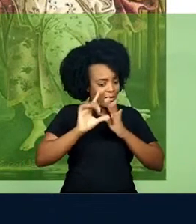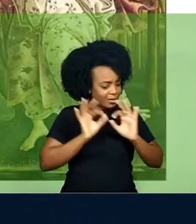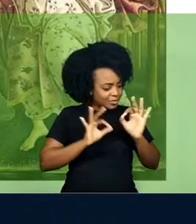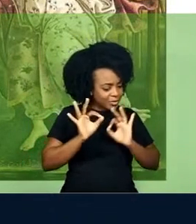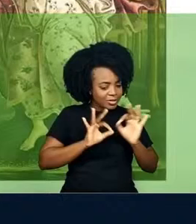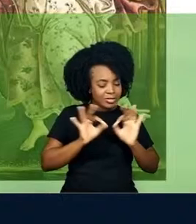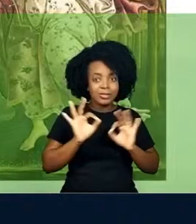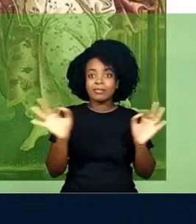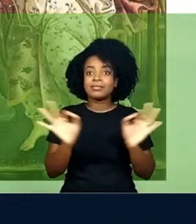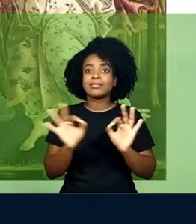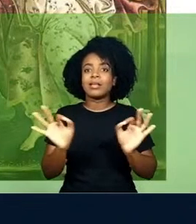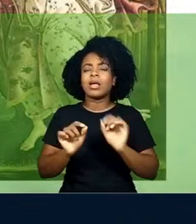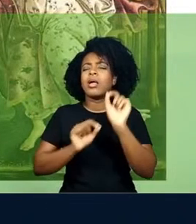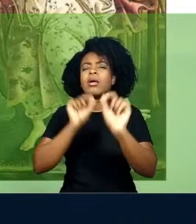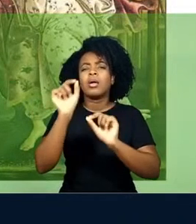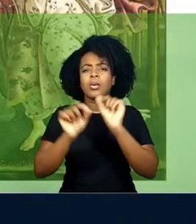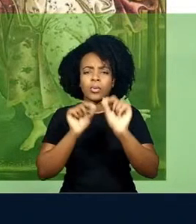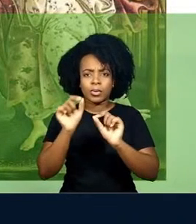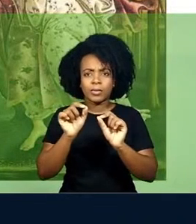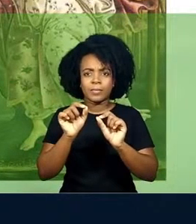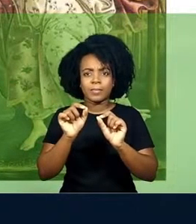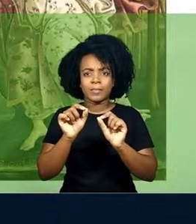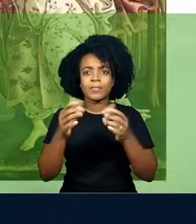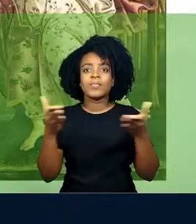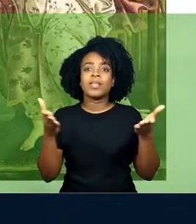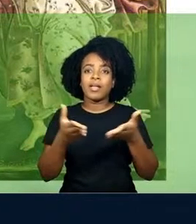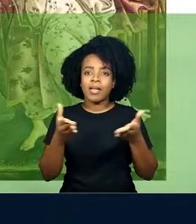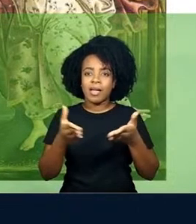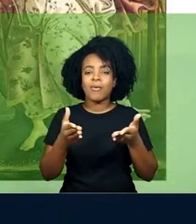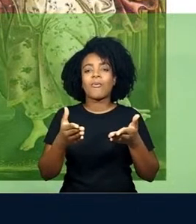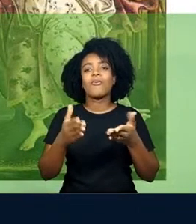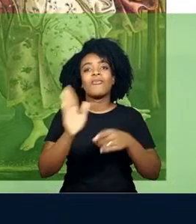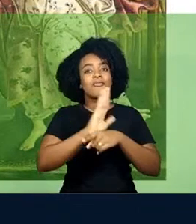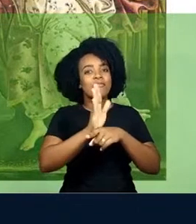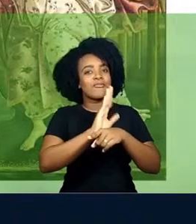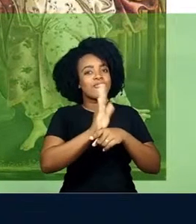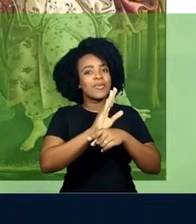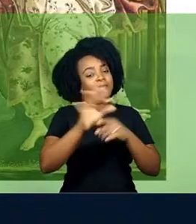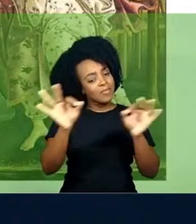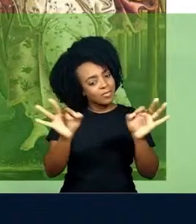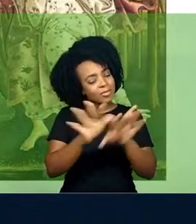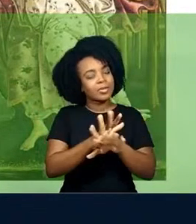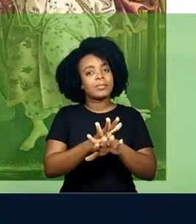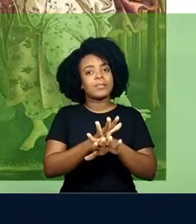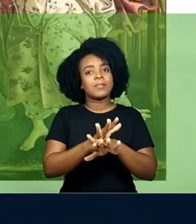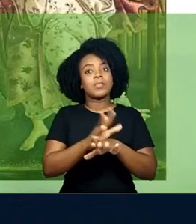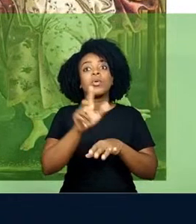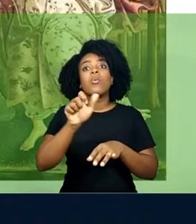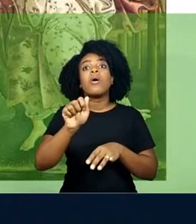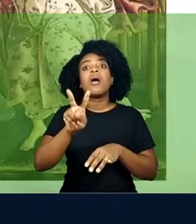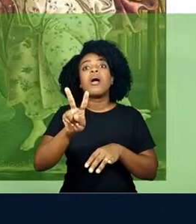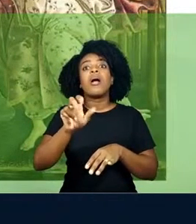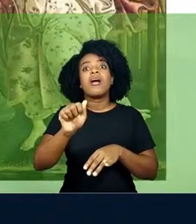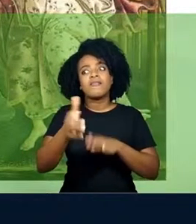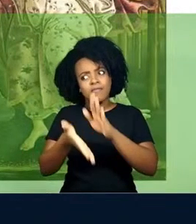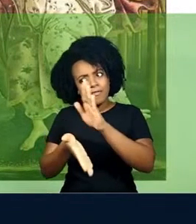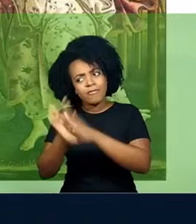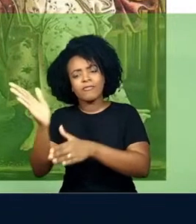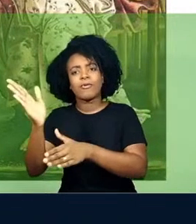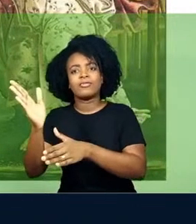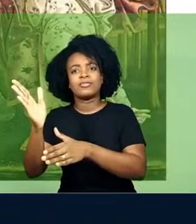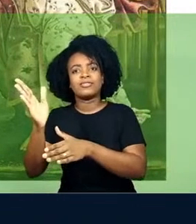acontecer, que é como se dá o encerramento do filme. Ava não só consegue escapar,